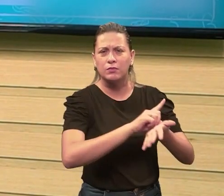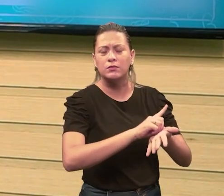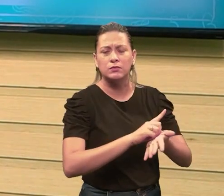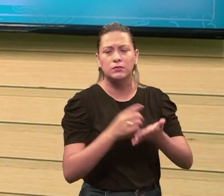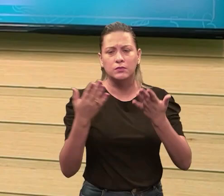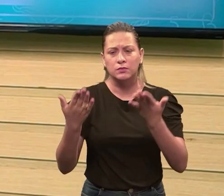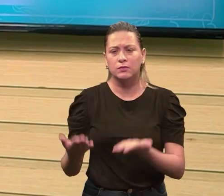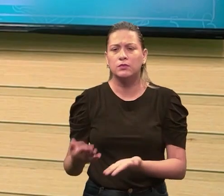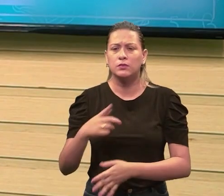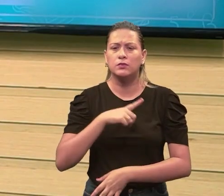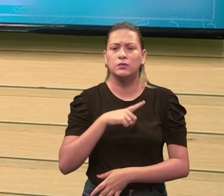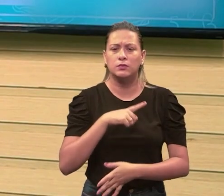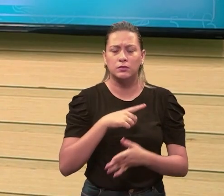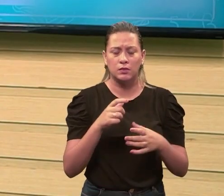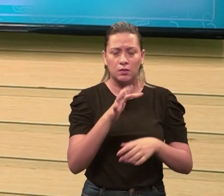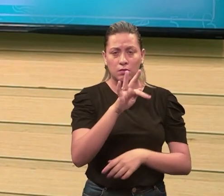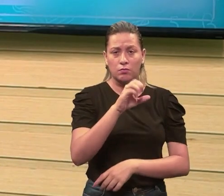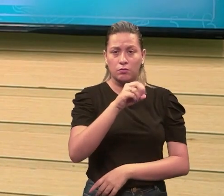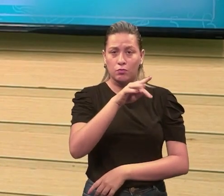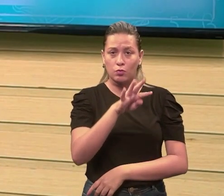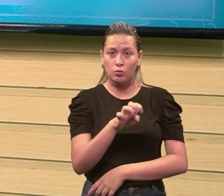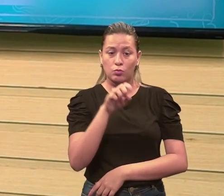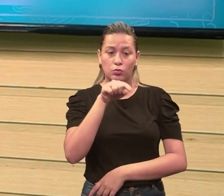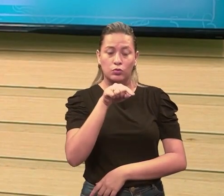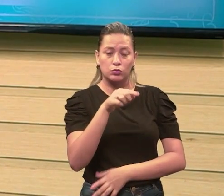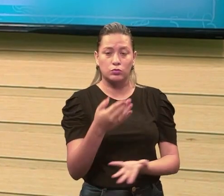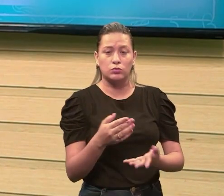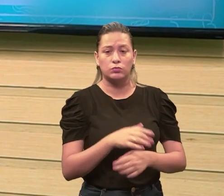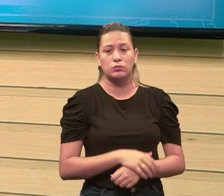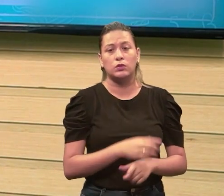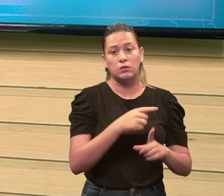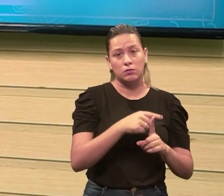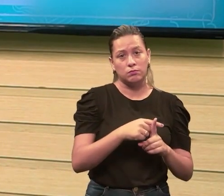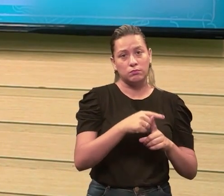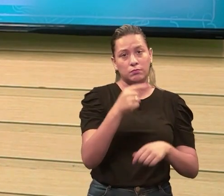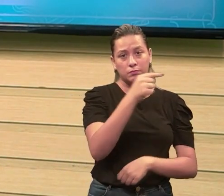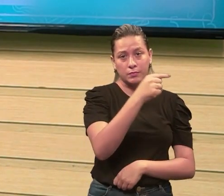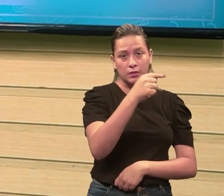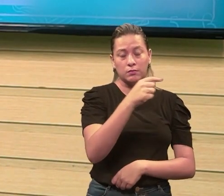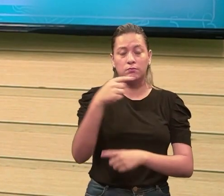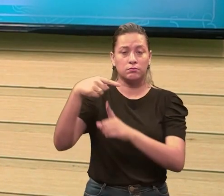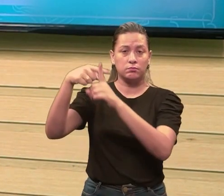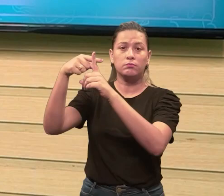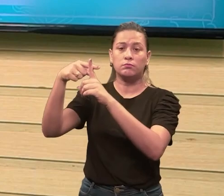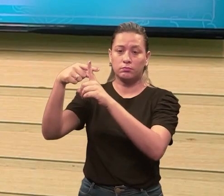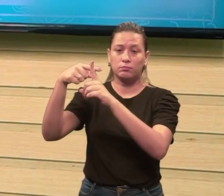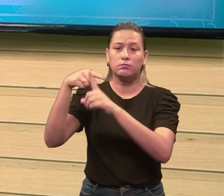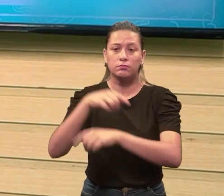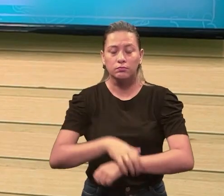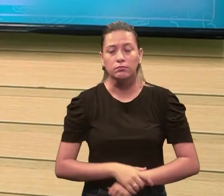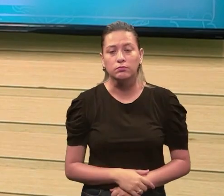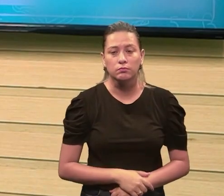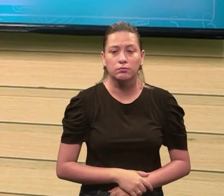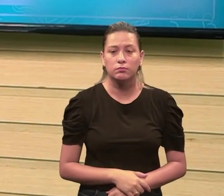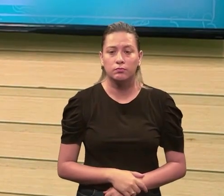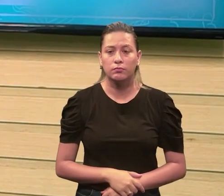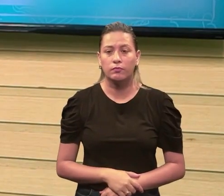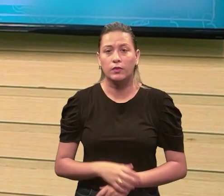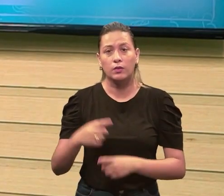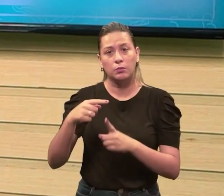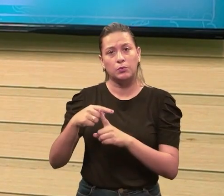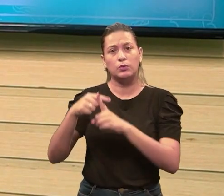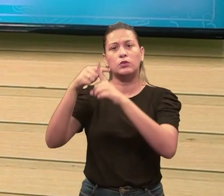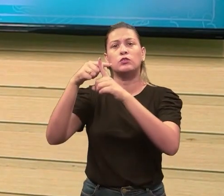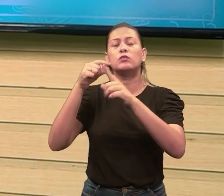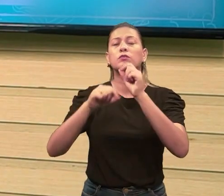que eu tenho uma fonte, né, com os polos positivo e negativo, positivo é quando